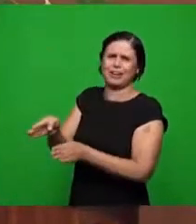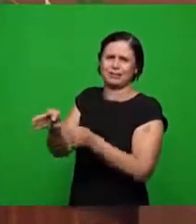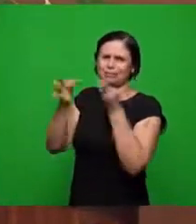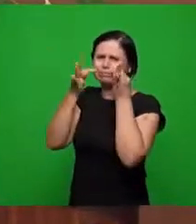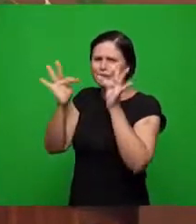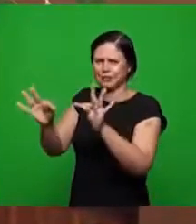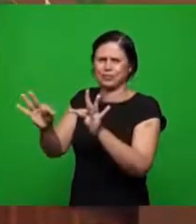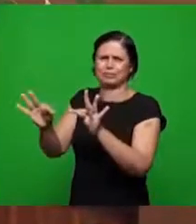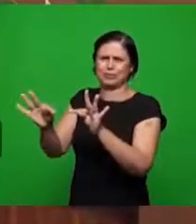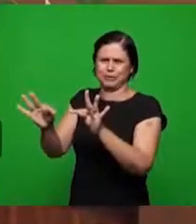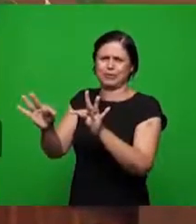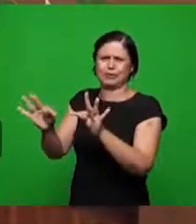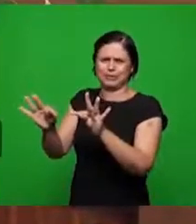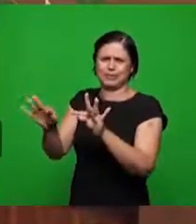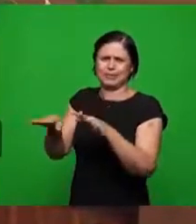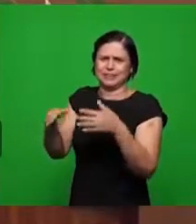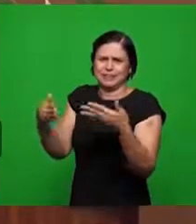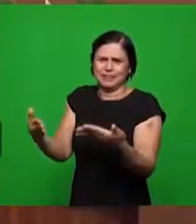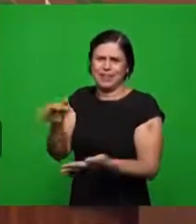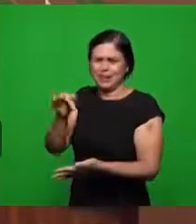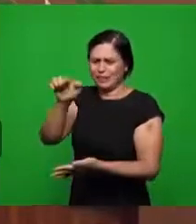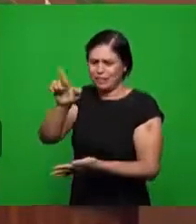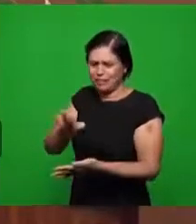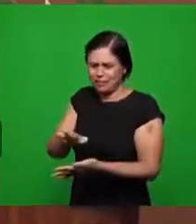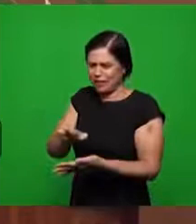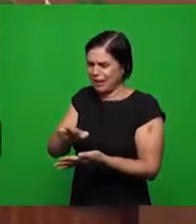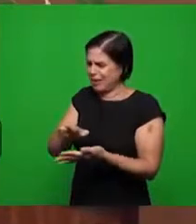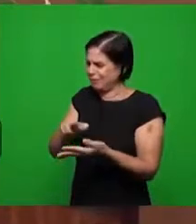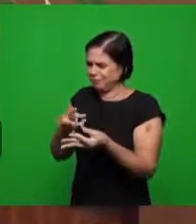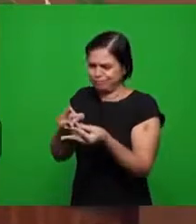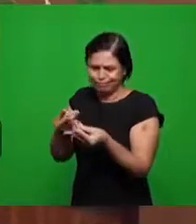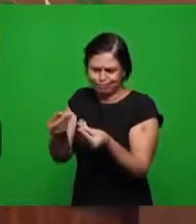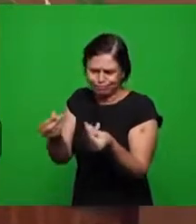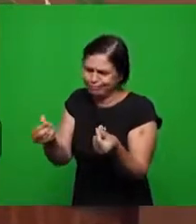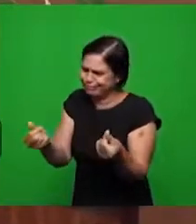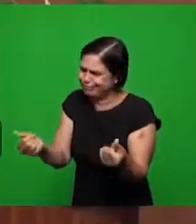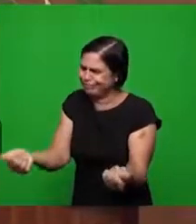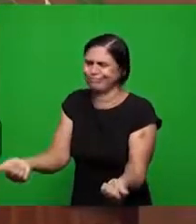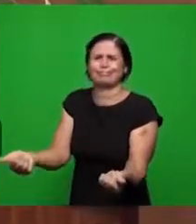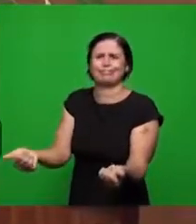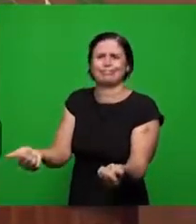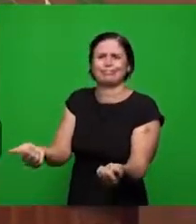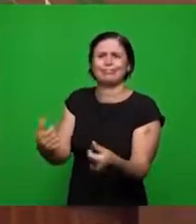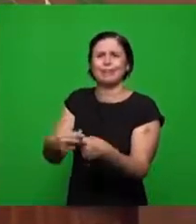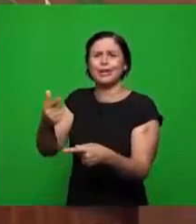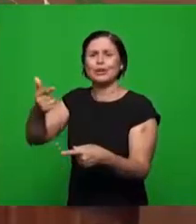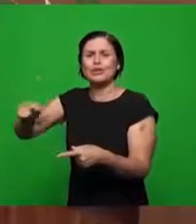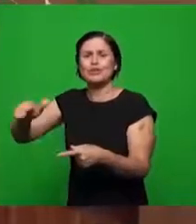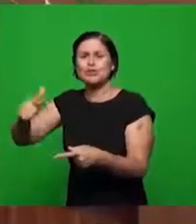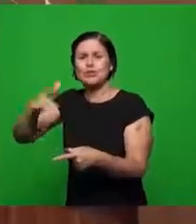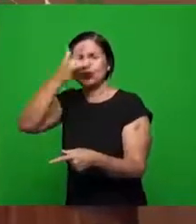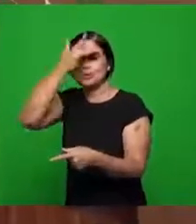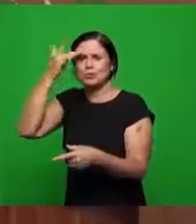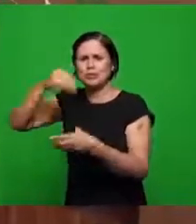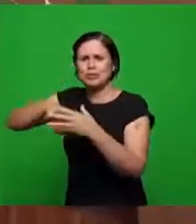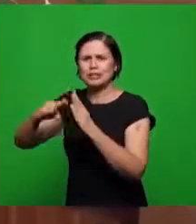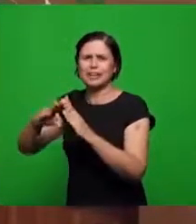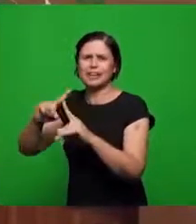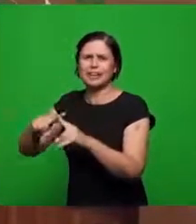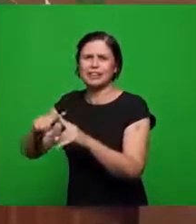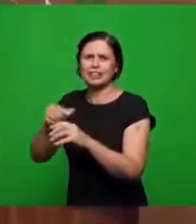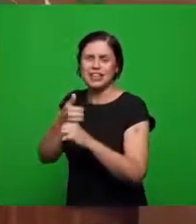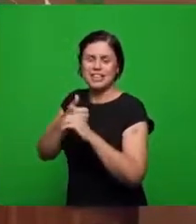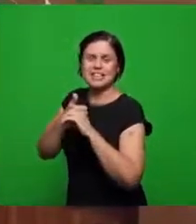a semente que intrinsecamente tinha valor aquilo que era no interior dela